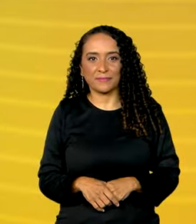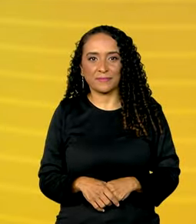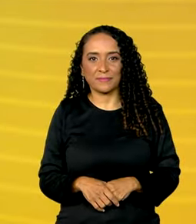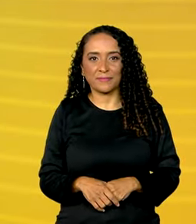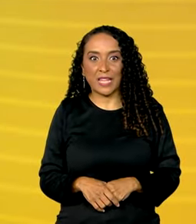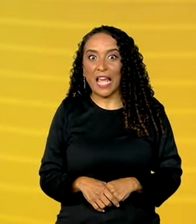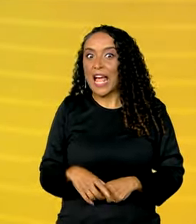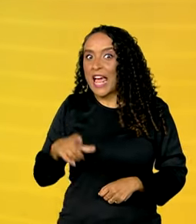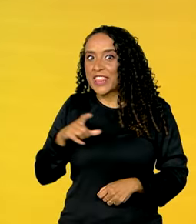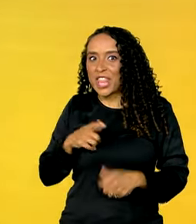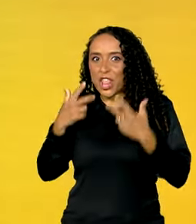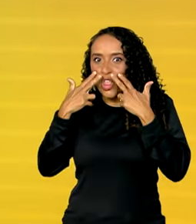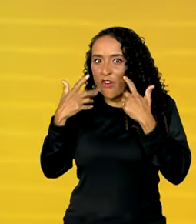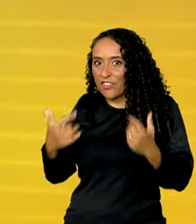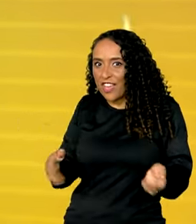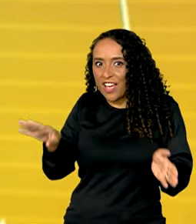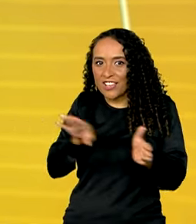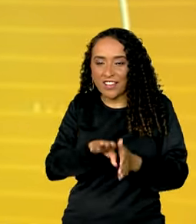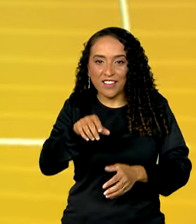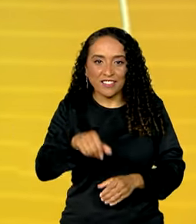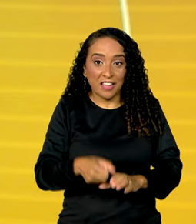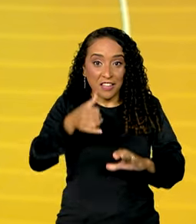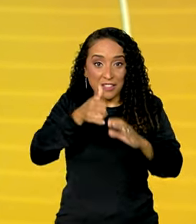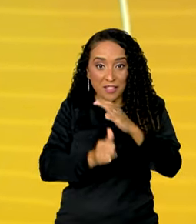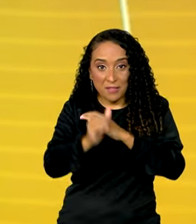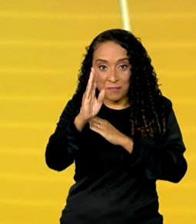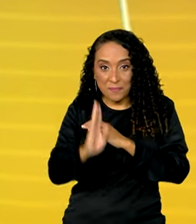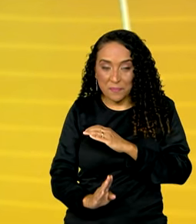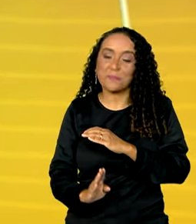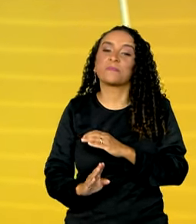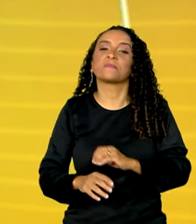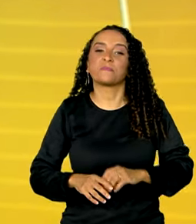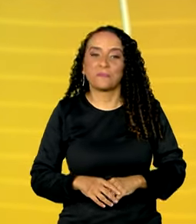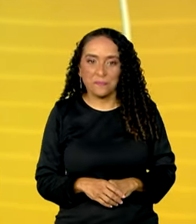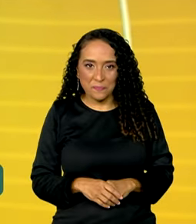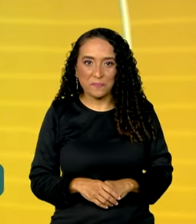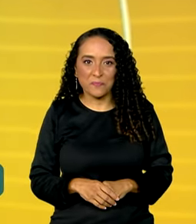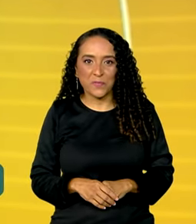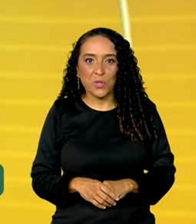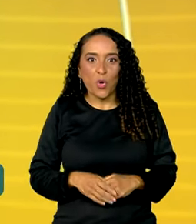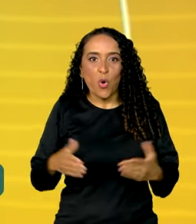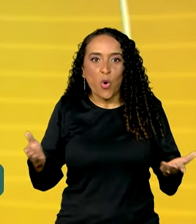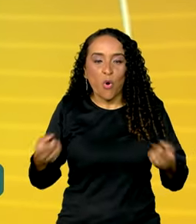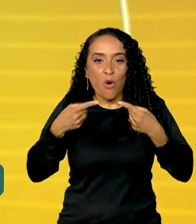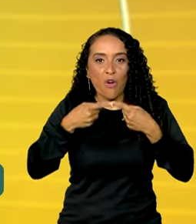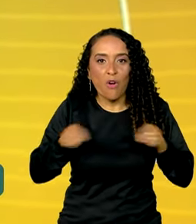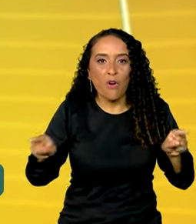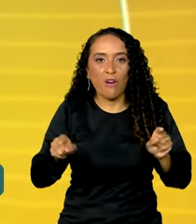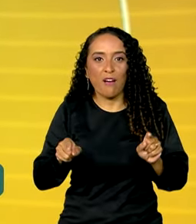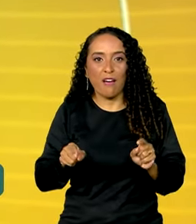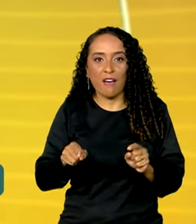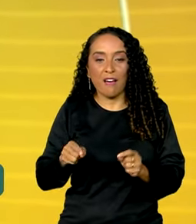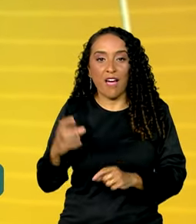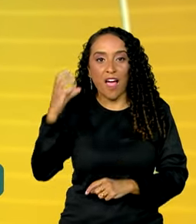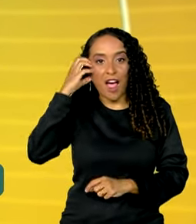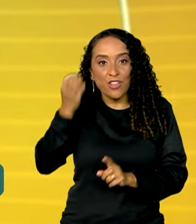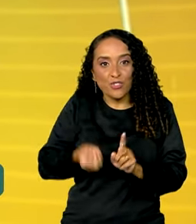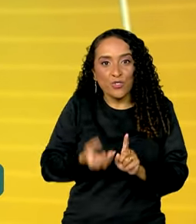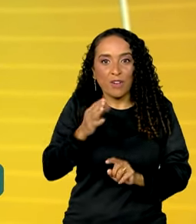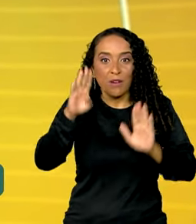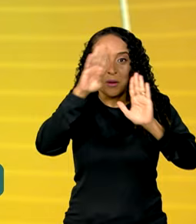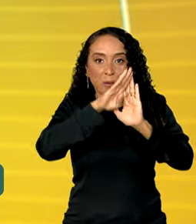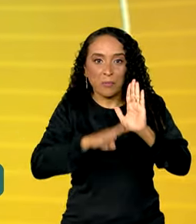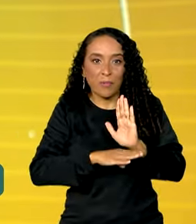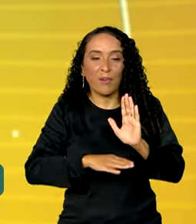E tem novidades chegando aqui na EBC, a empresa Brasil de Comunicação estreia hoje na Rádio GOV, o